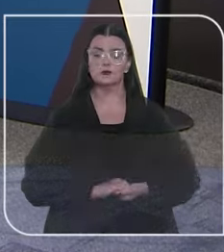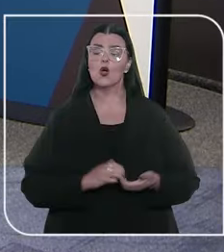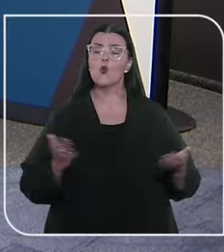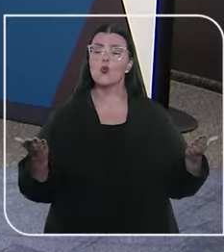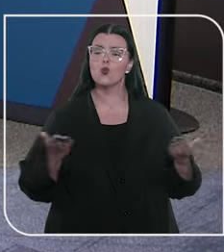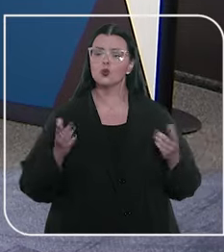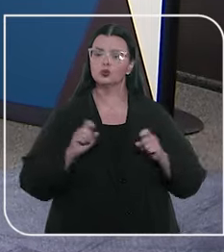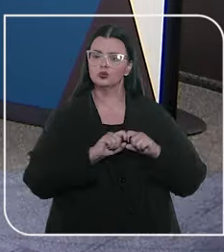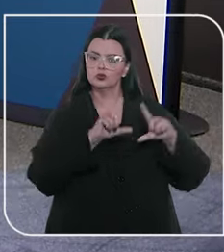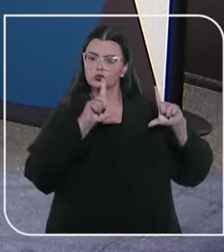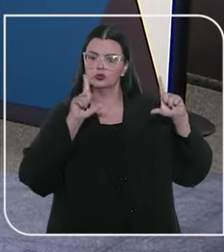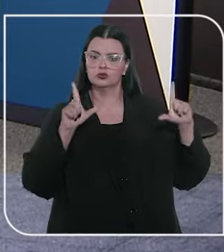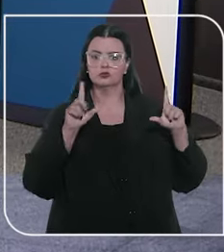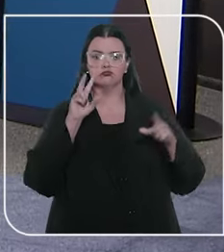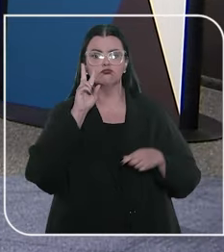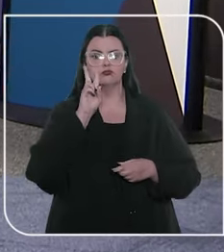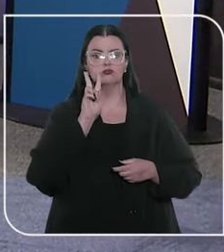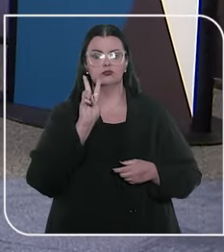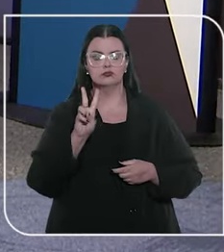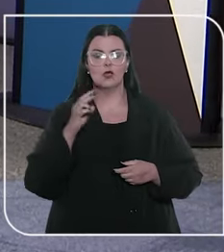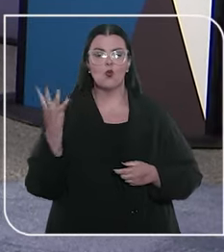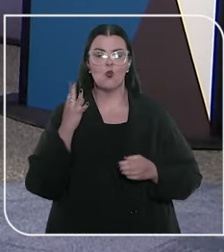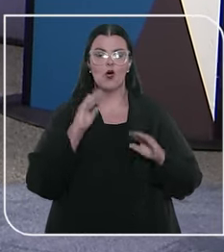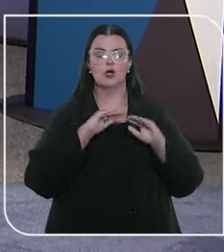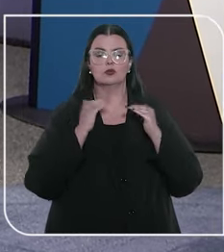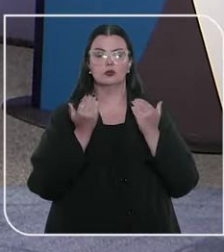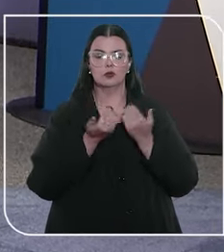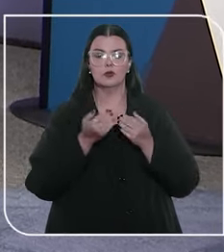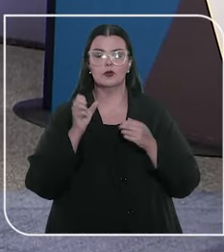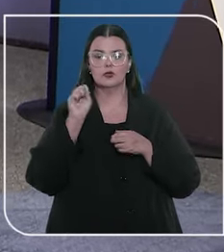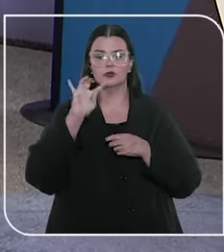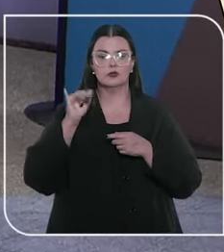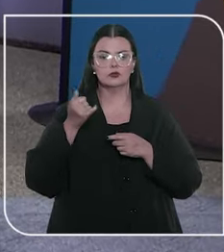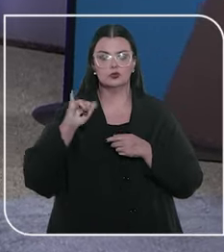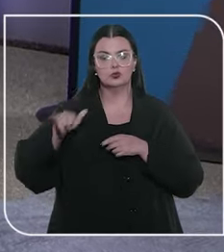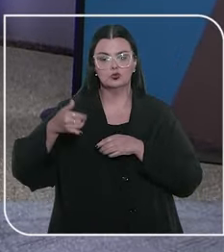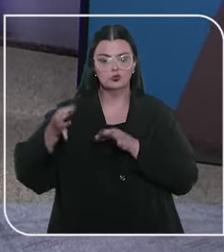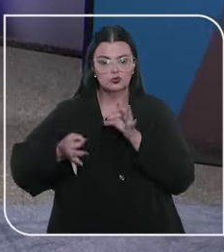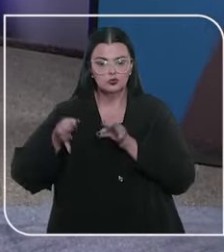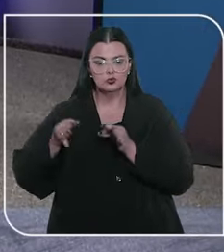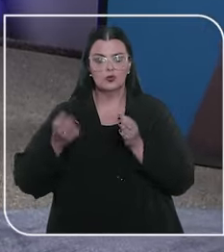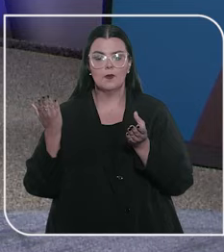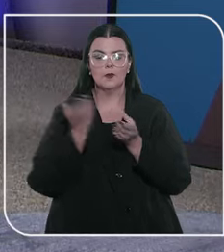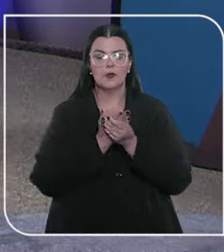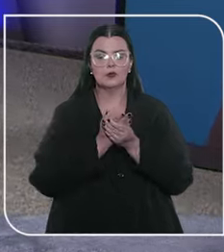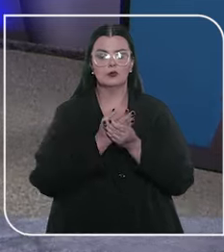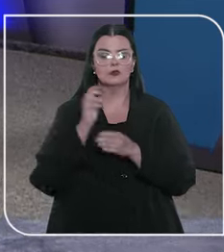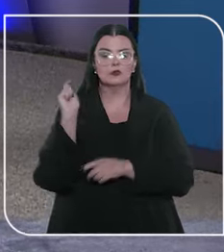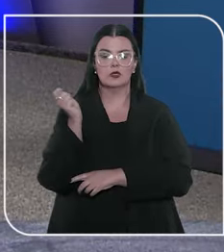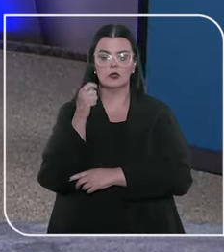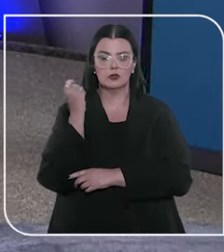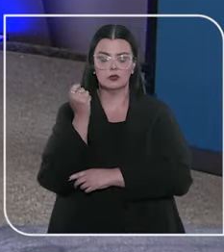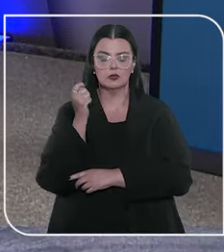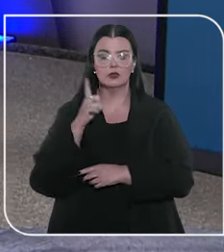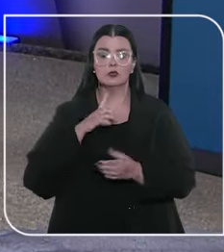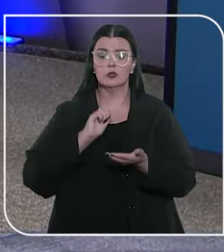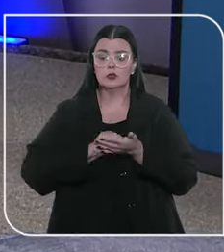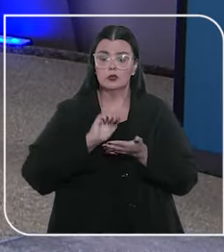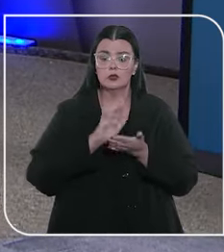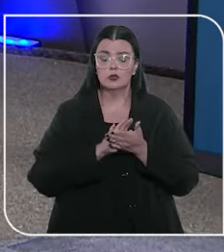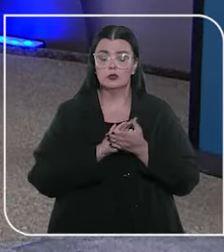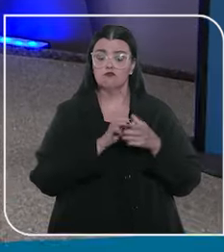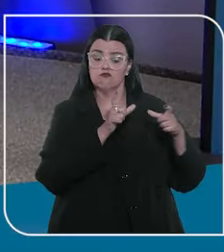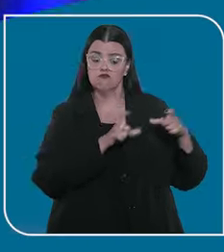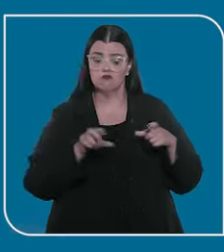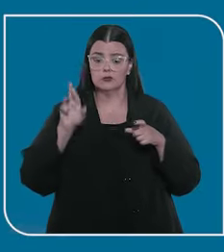No programa de hoje, você vai ver. Quarta turma do STJ deixa julgamento de processos do Rio Grande do Sul a